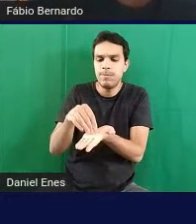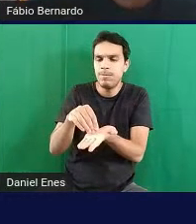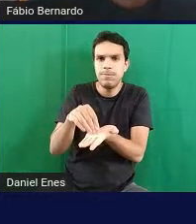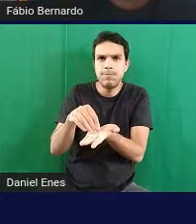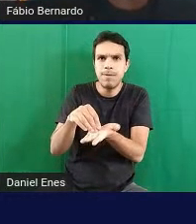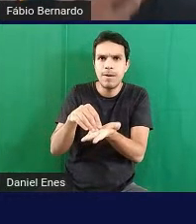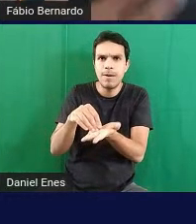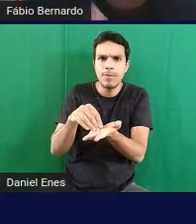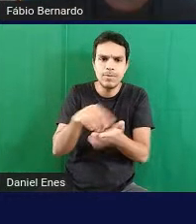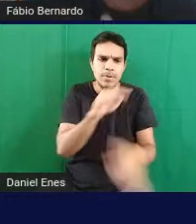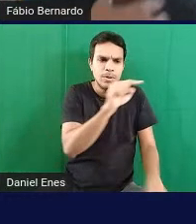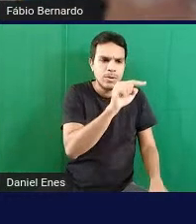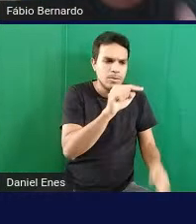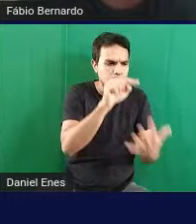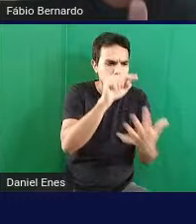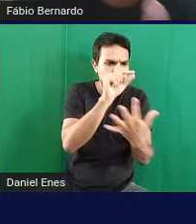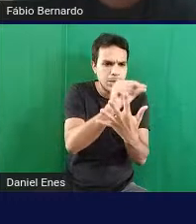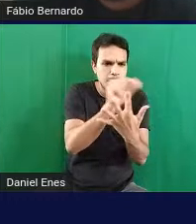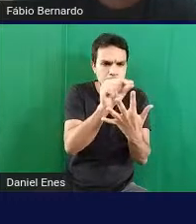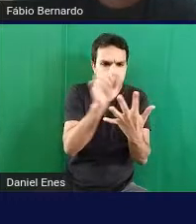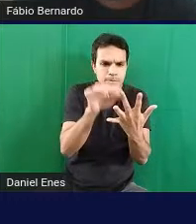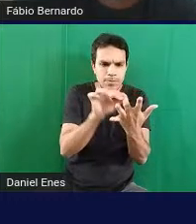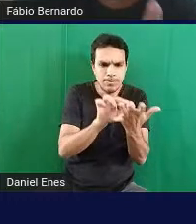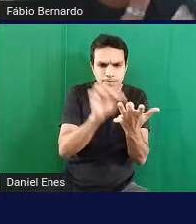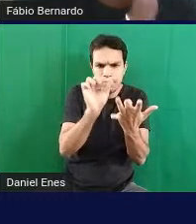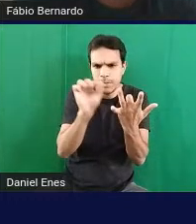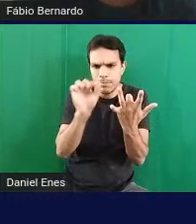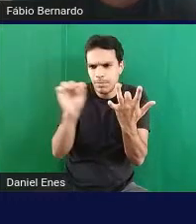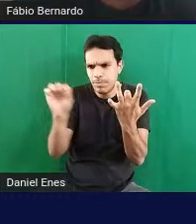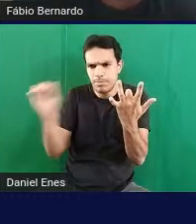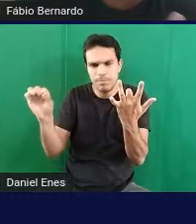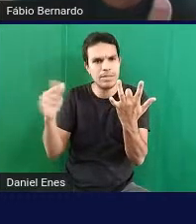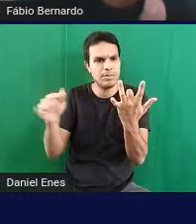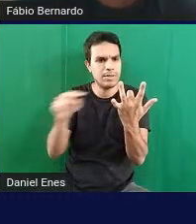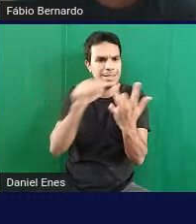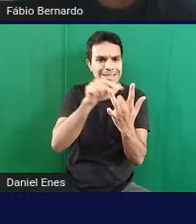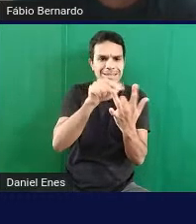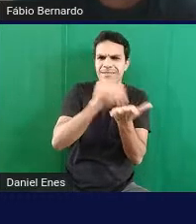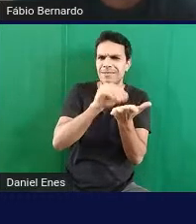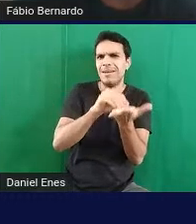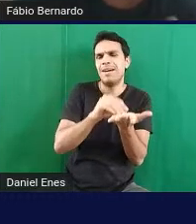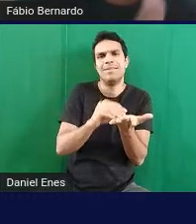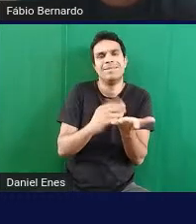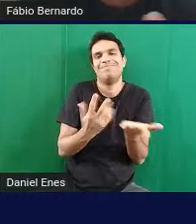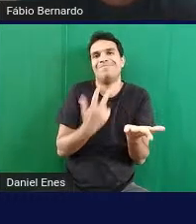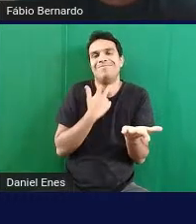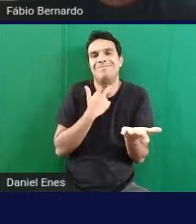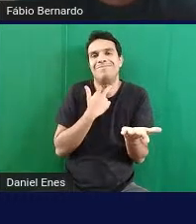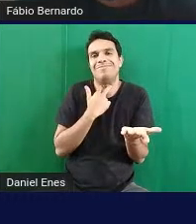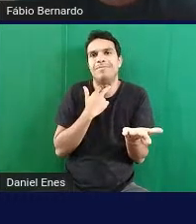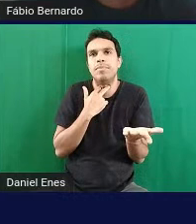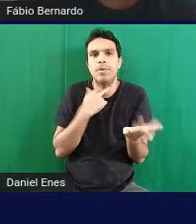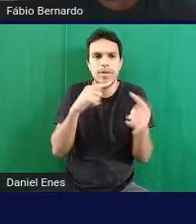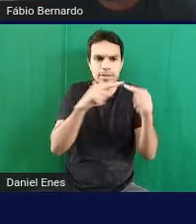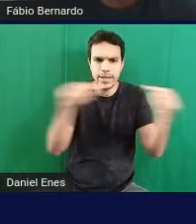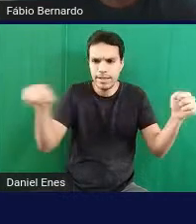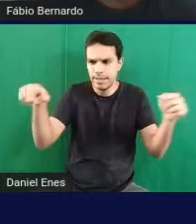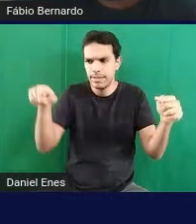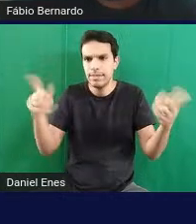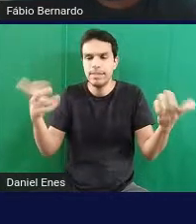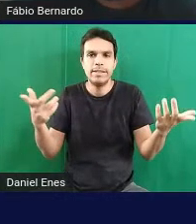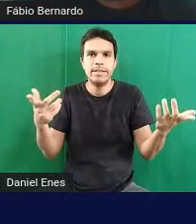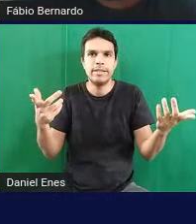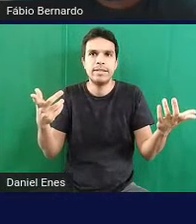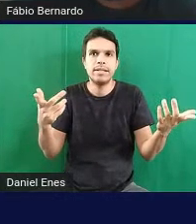então isso é uma coisa que você precisa trabalhar com o aluno em sala olha a reta é contínua não tem intervalo de pontos a reta dos números reais né